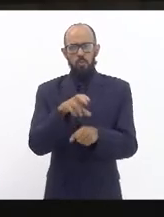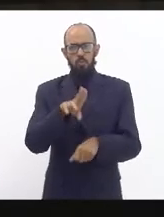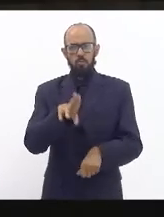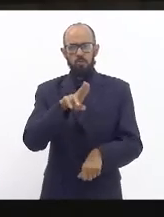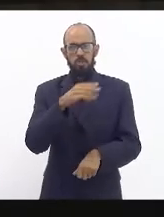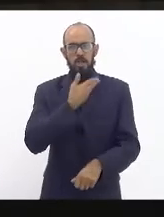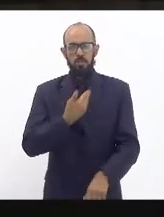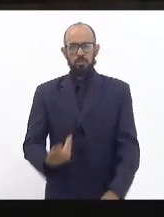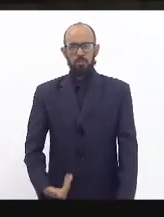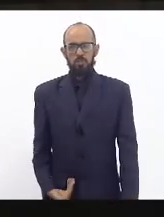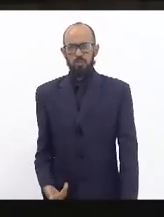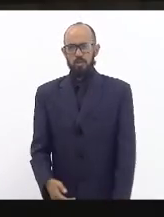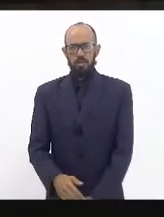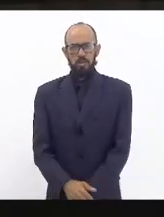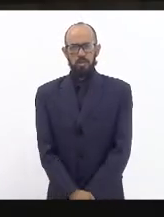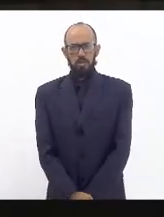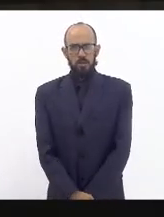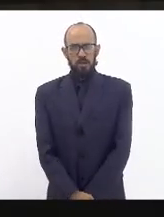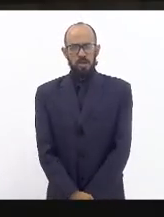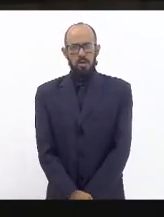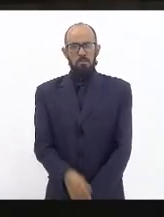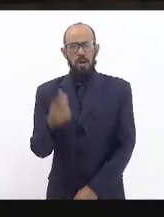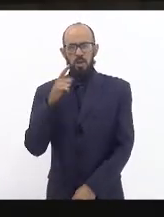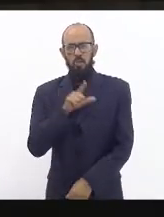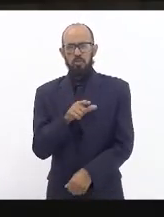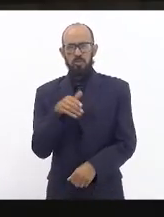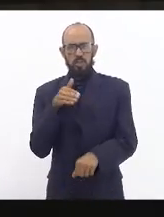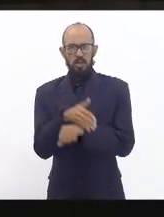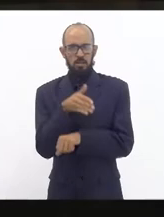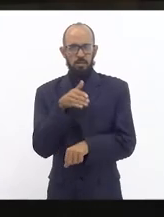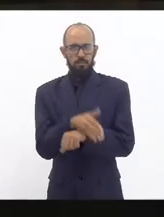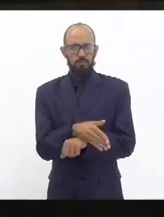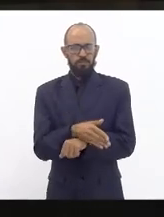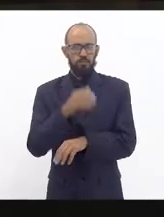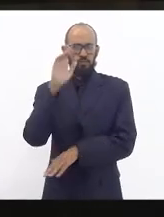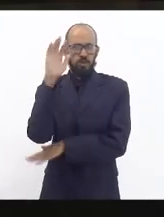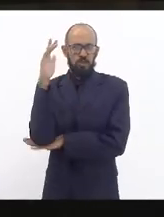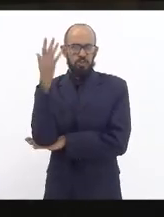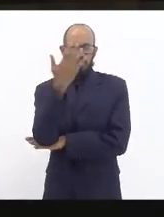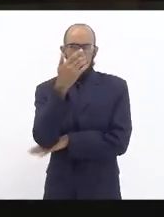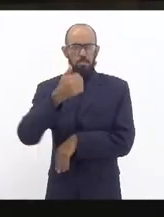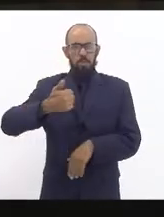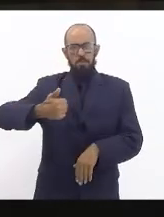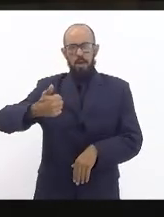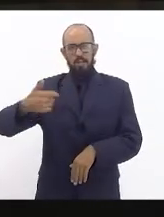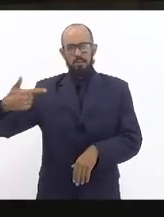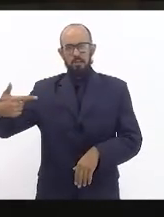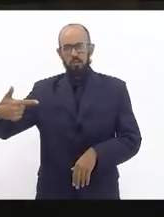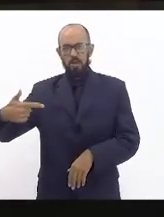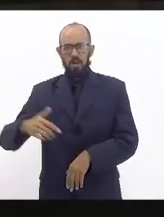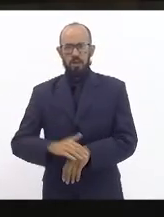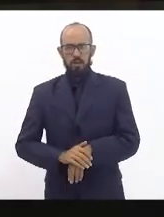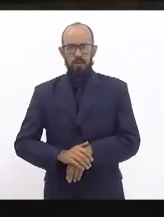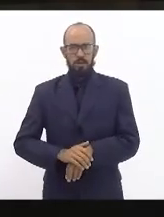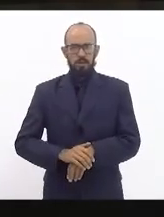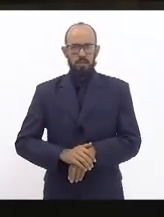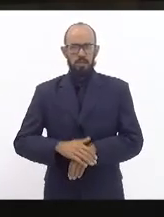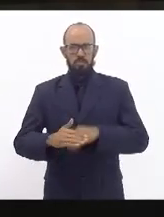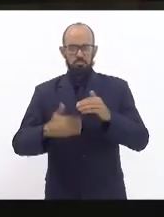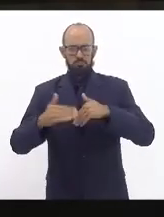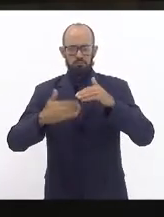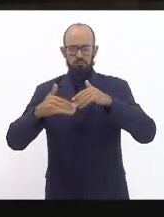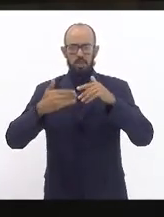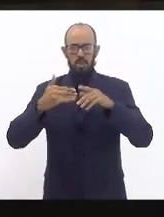pública para fim de intervenção em áreas de vegetação primária e secundária em estágios avançados e